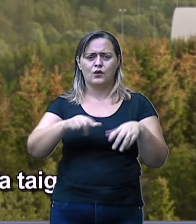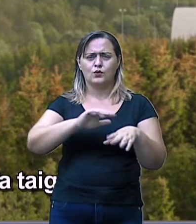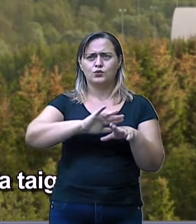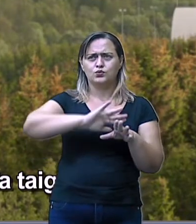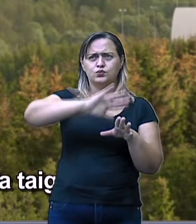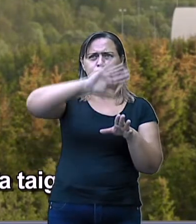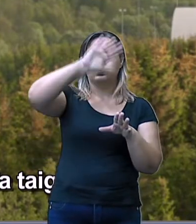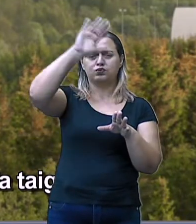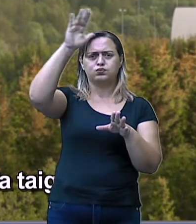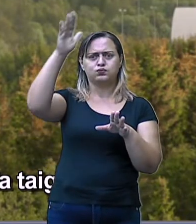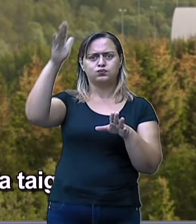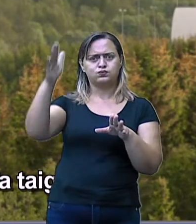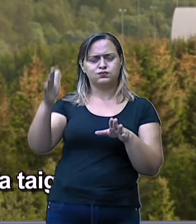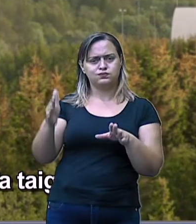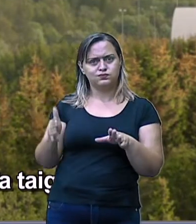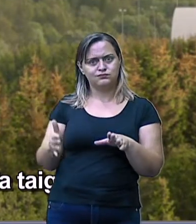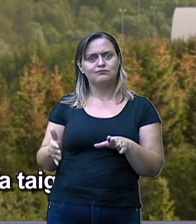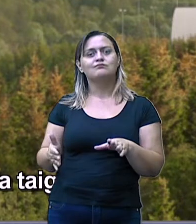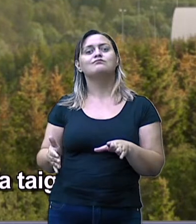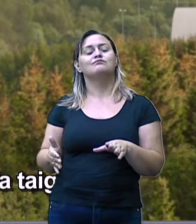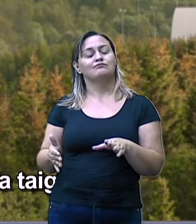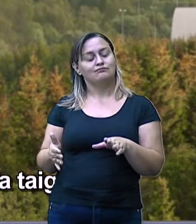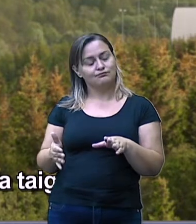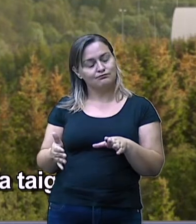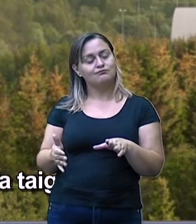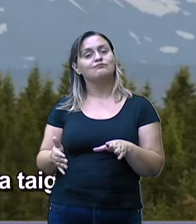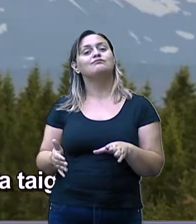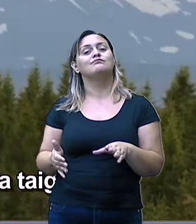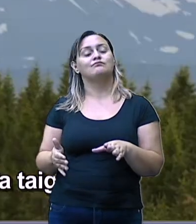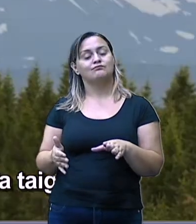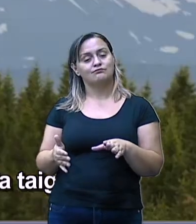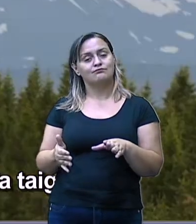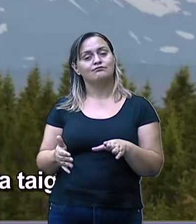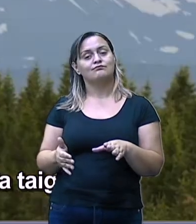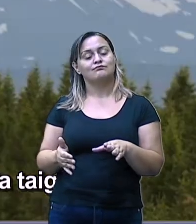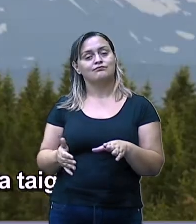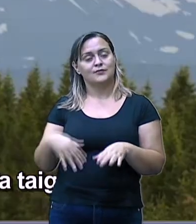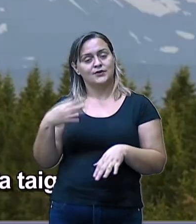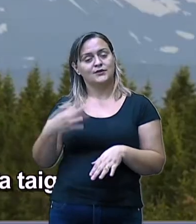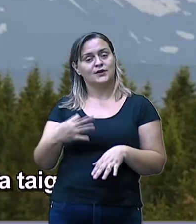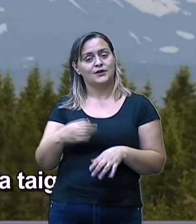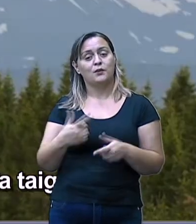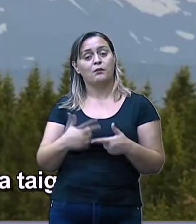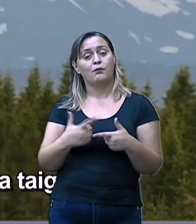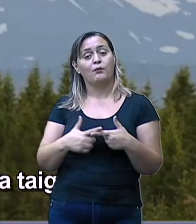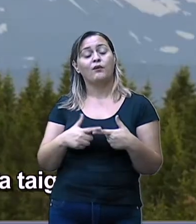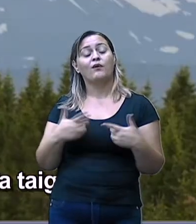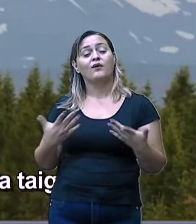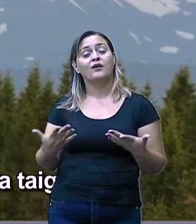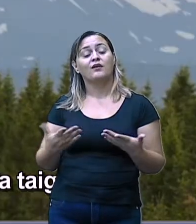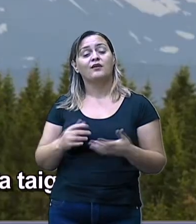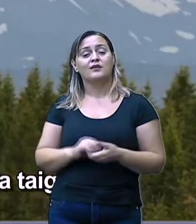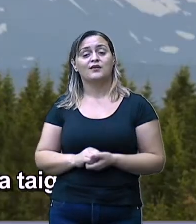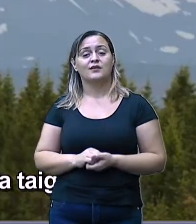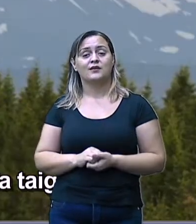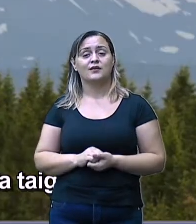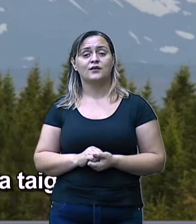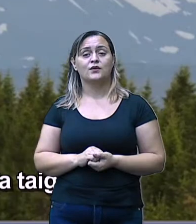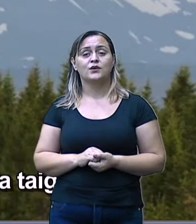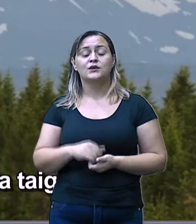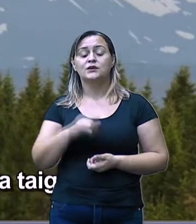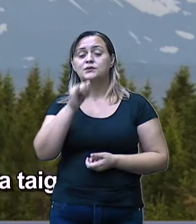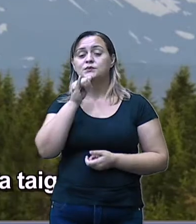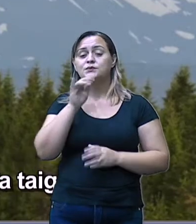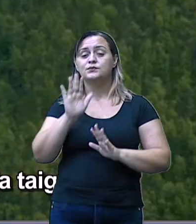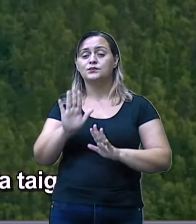O predomínio dela é muito grande porque a rigidez do clima não favorece a habitação